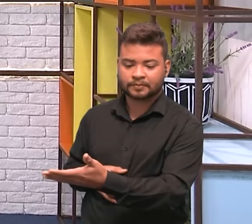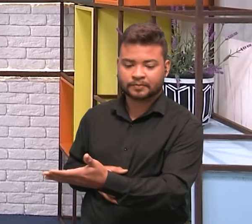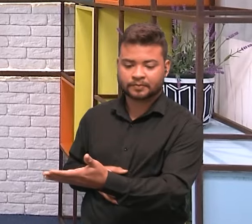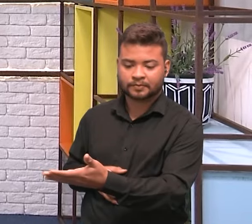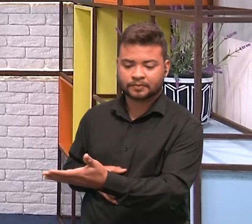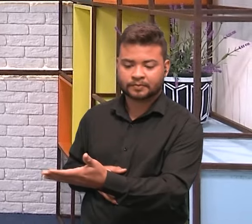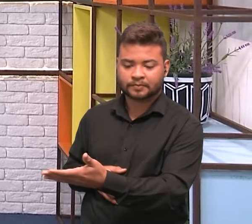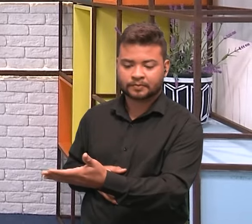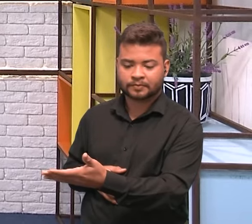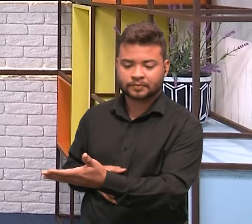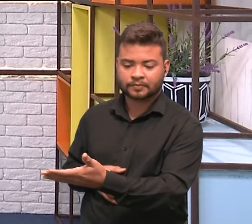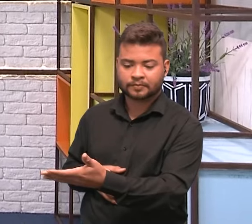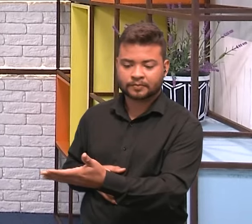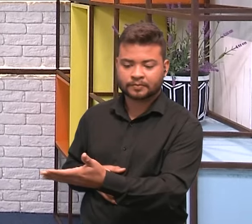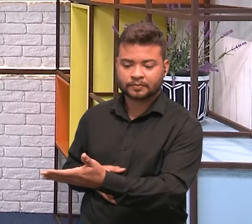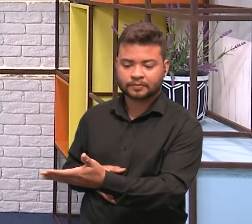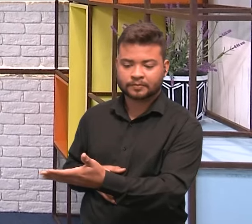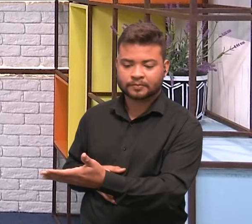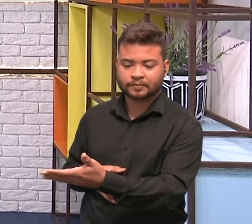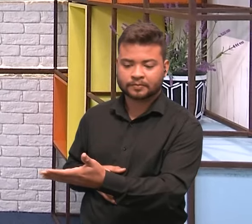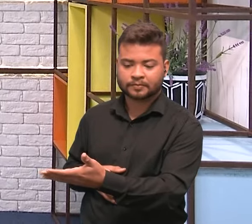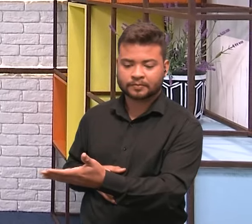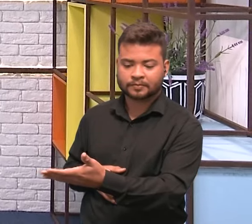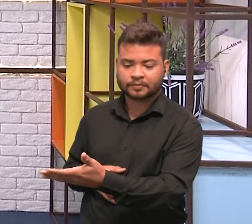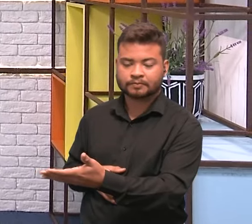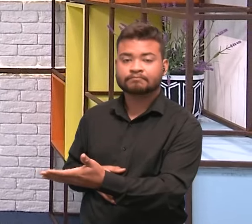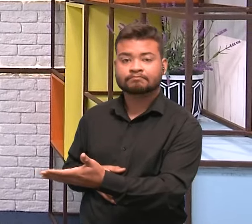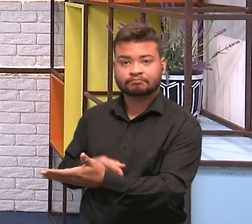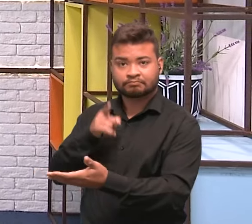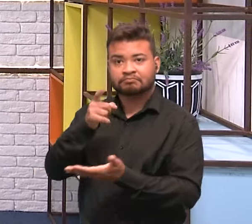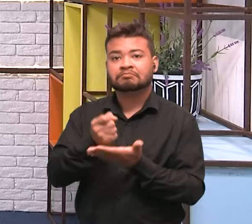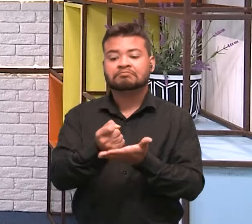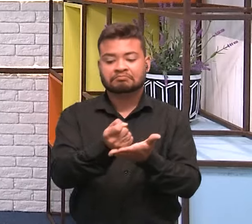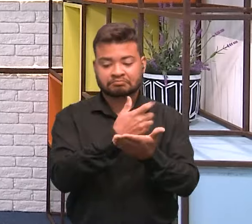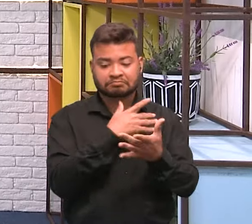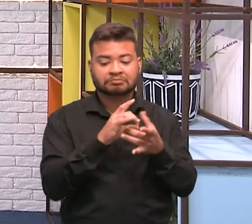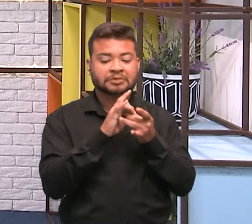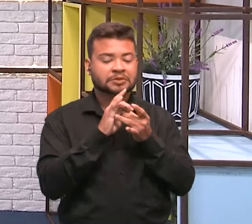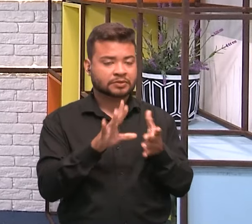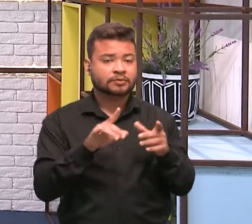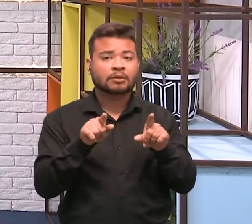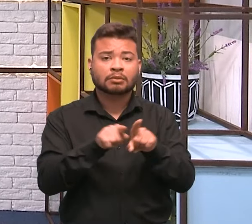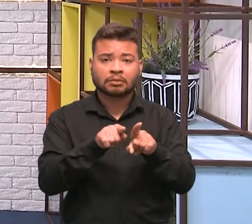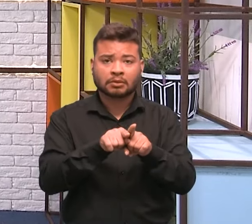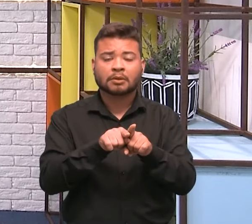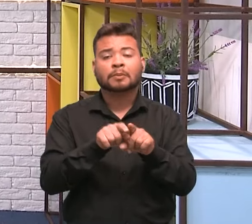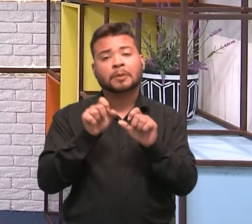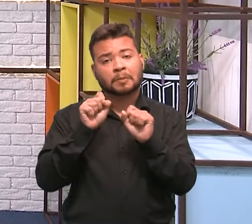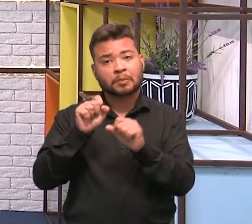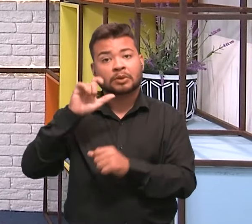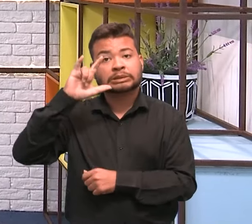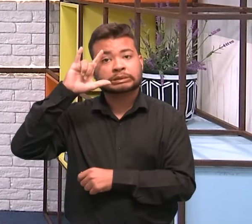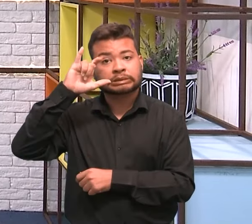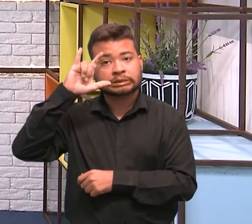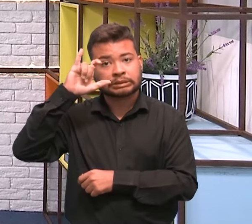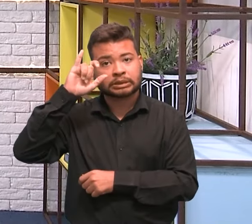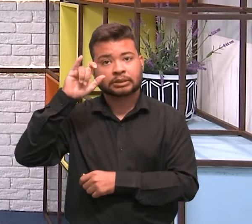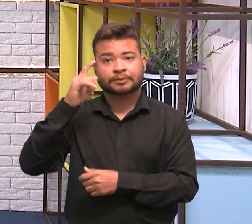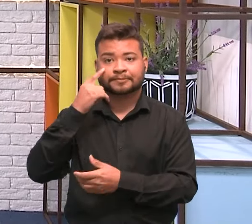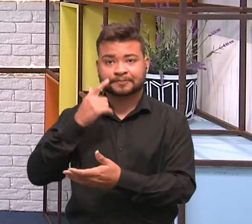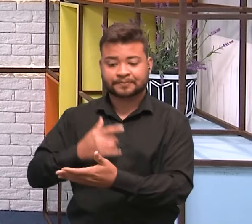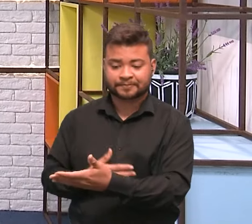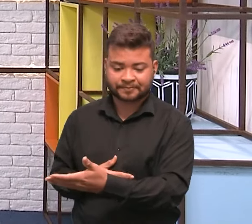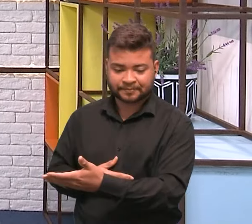tela, 629-9181-1406. Você pode também mandar a sua mensagem por meio do nosso Instagram, arroba